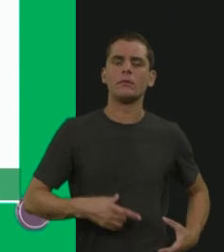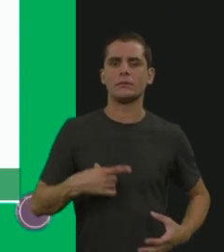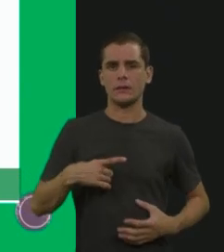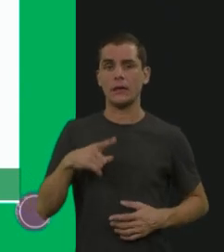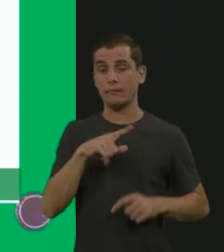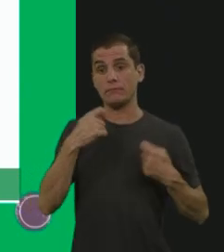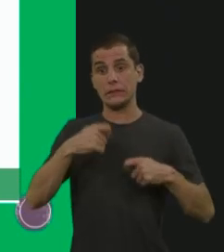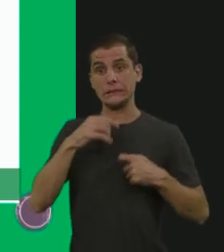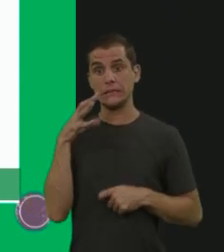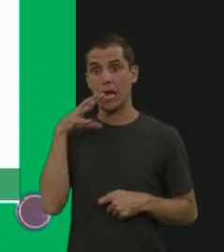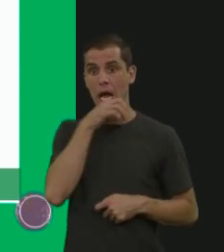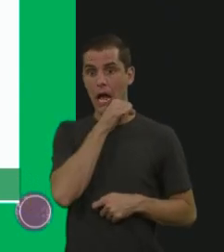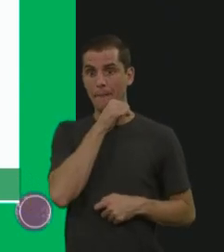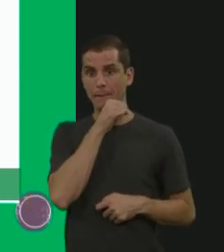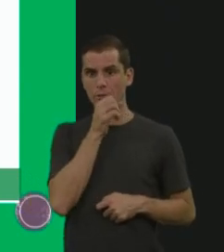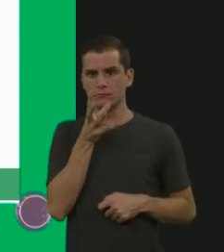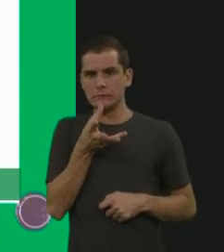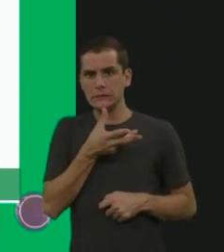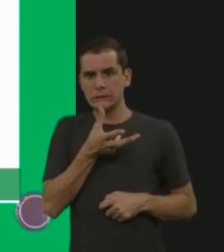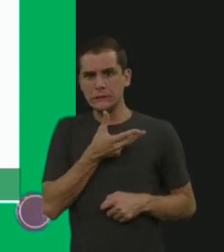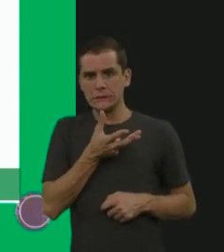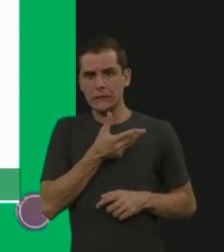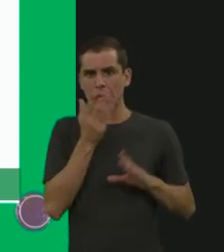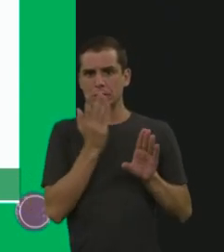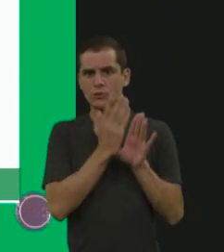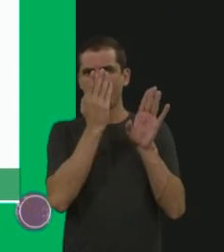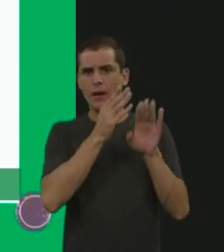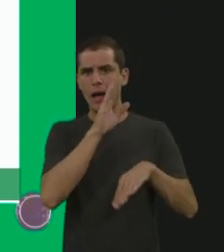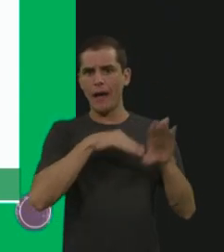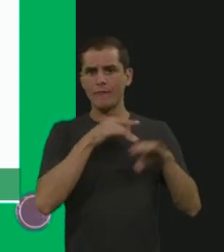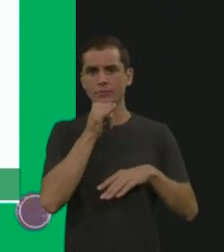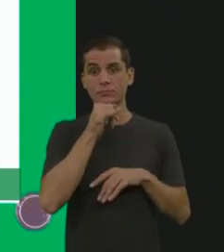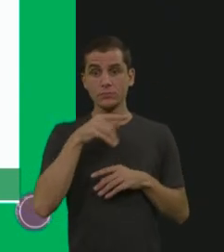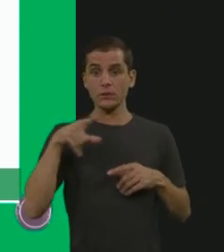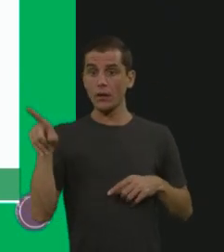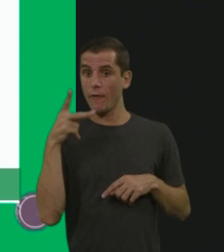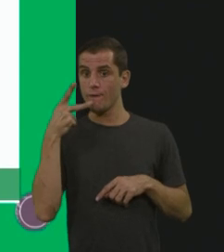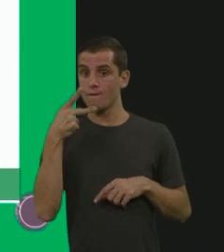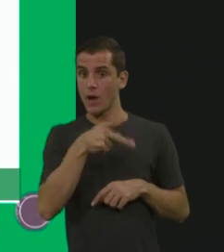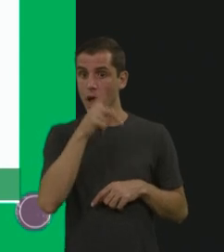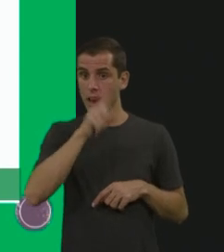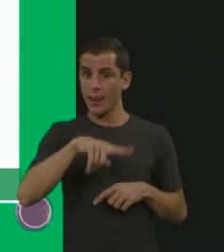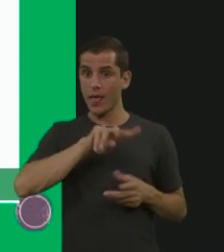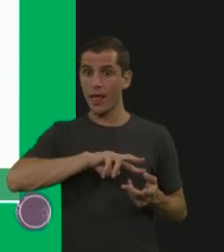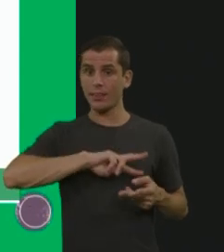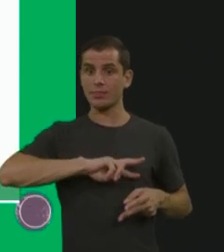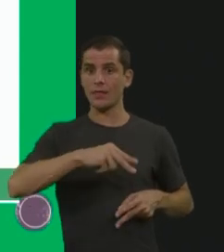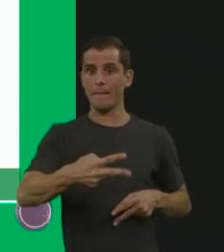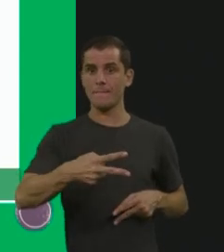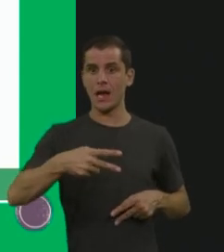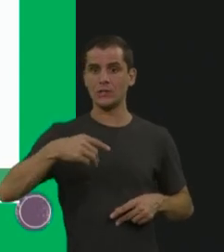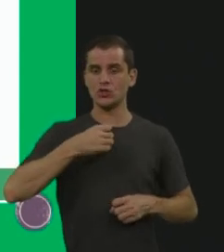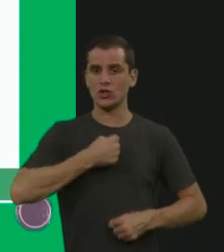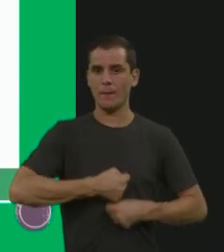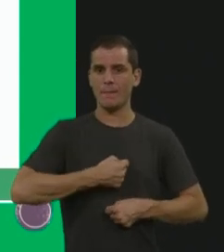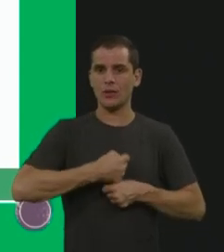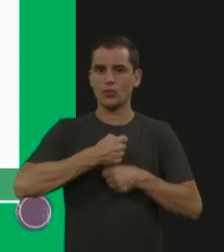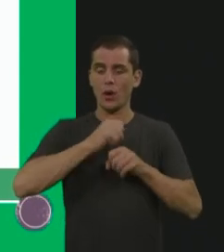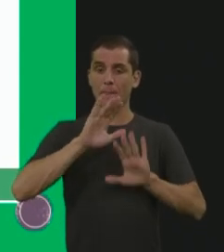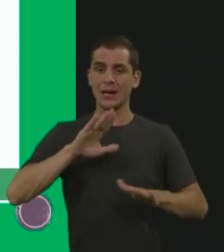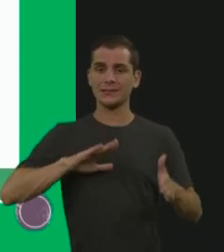rapidez, porque, às vezes, você pode indicar o transplante de medula óssea naquele primeiro momento, só que é até 2 anos de idade o transplante.